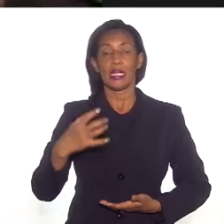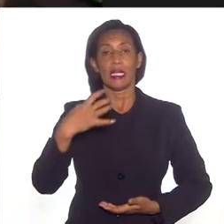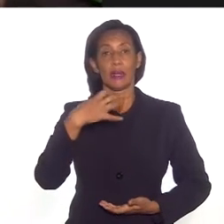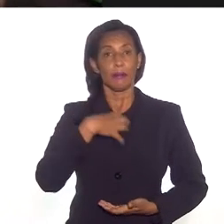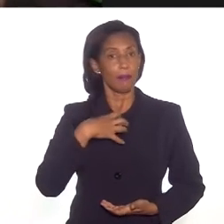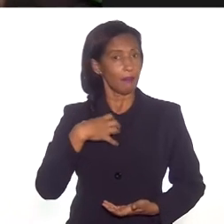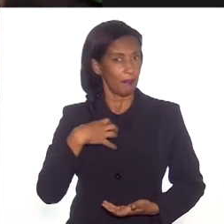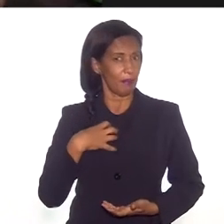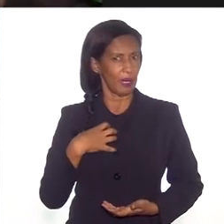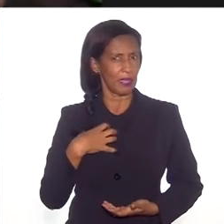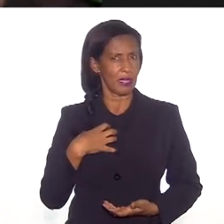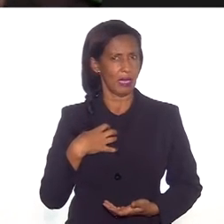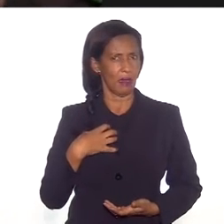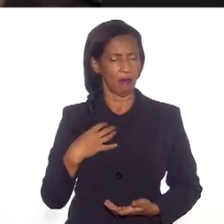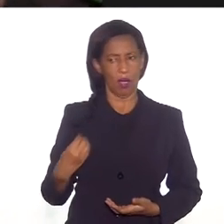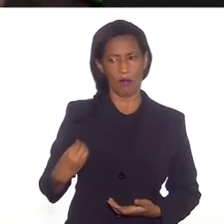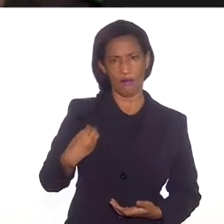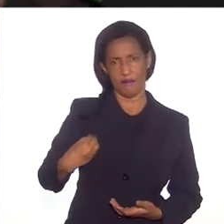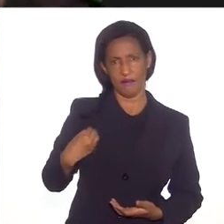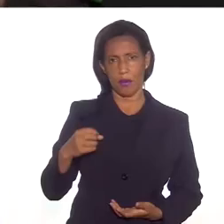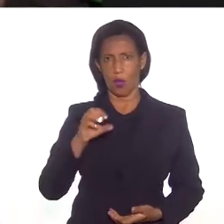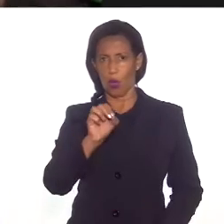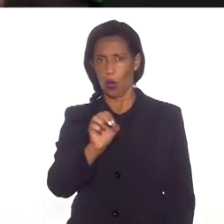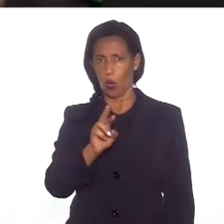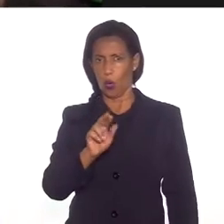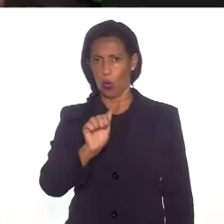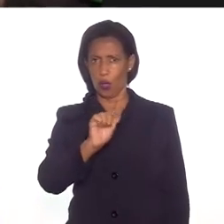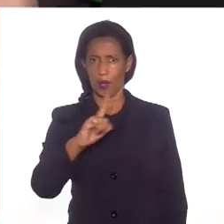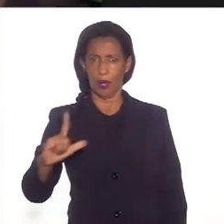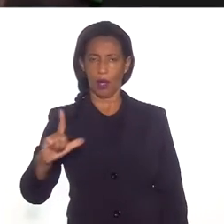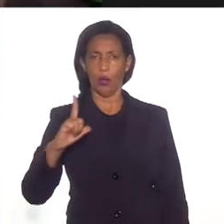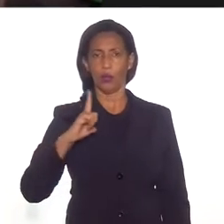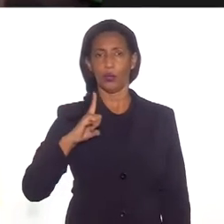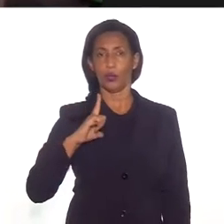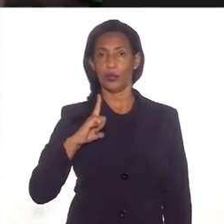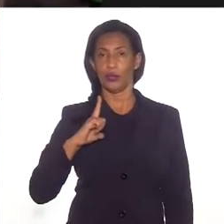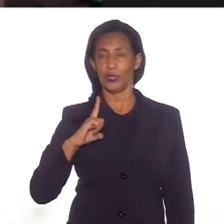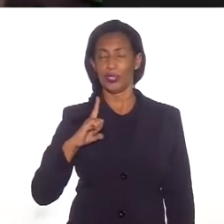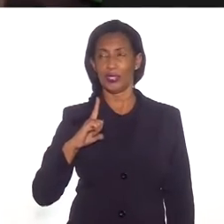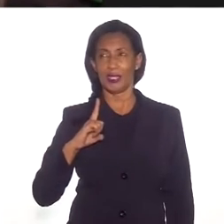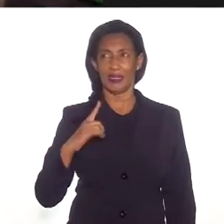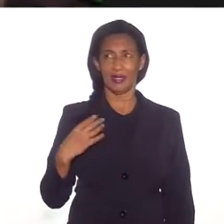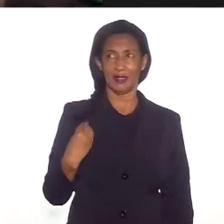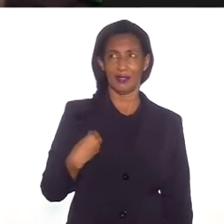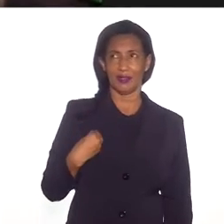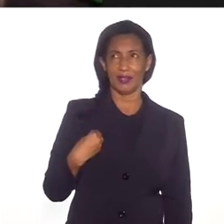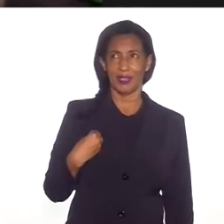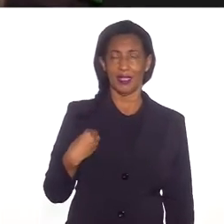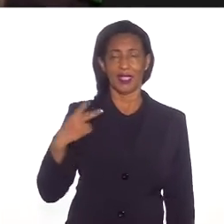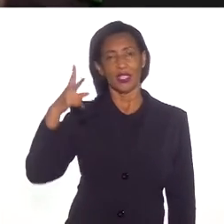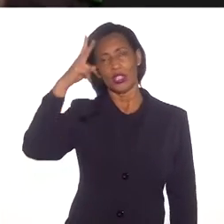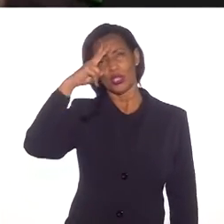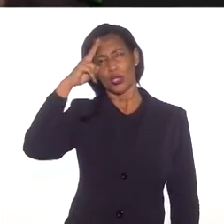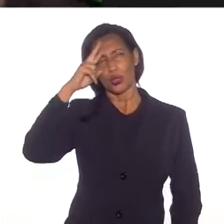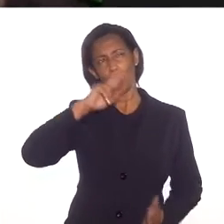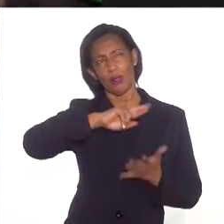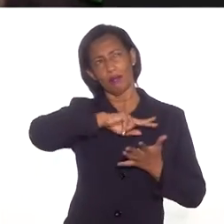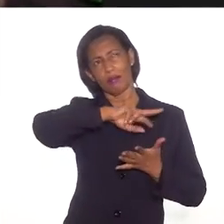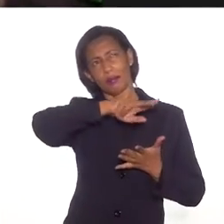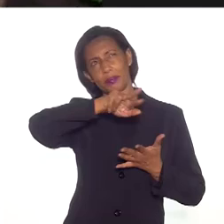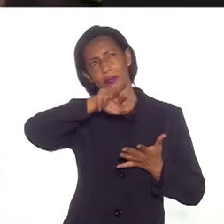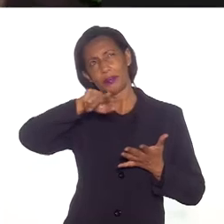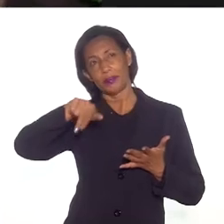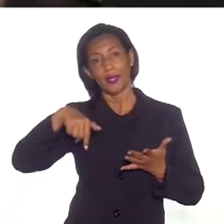ser parte de uma tradição oral, tinha colocado em mim muitas histórias. E eu